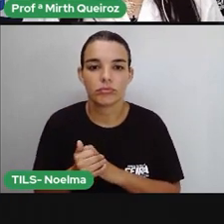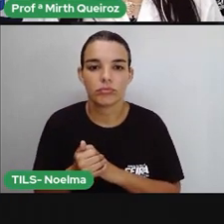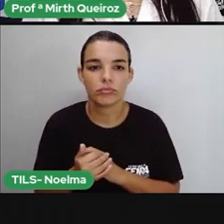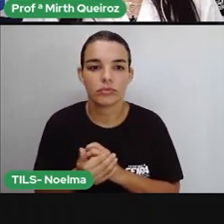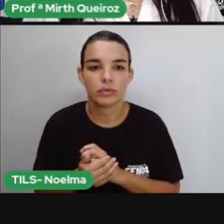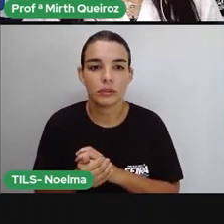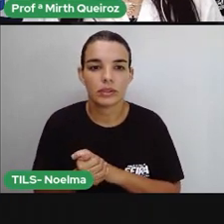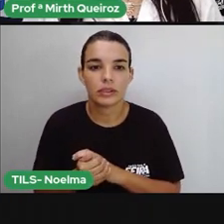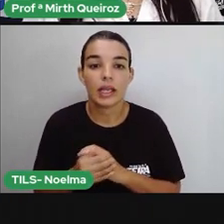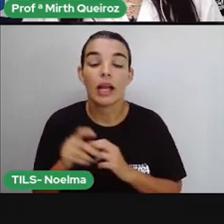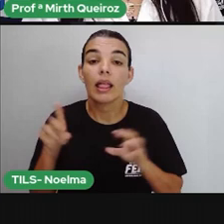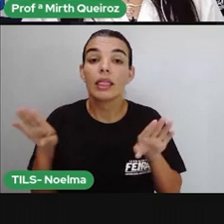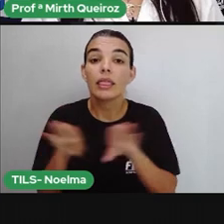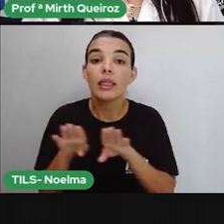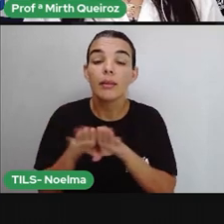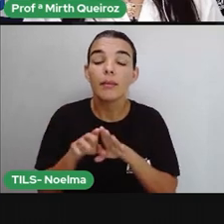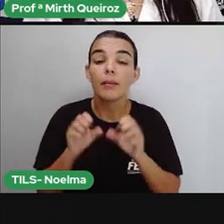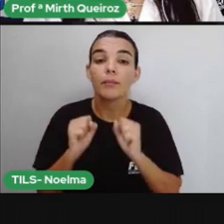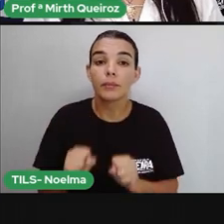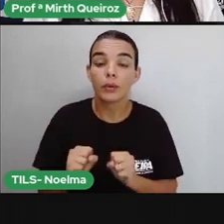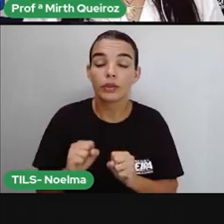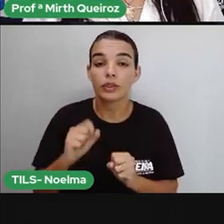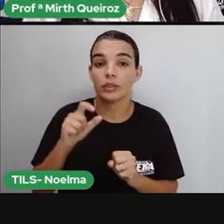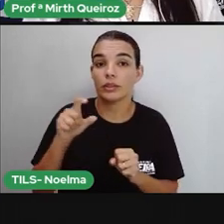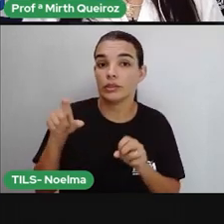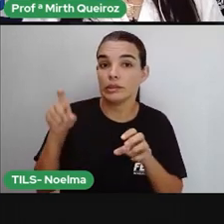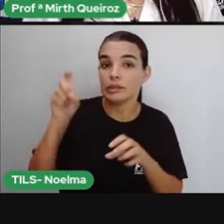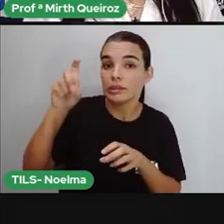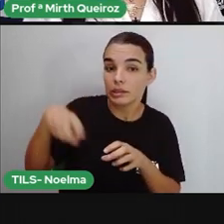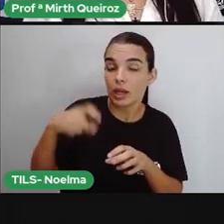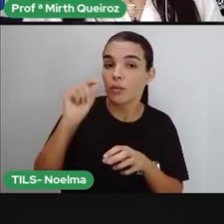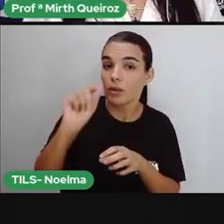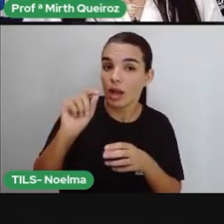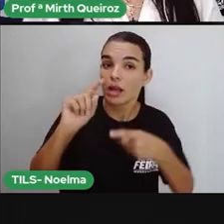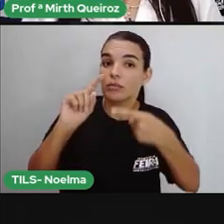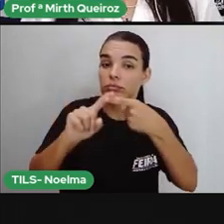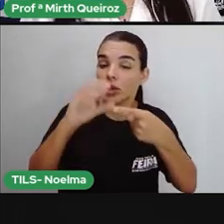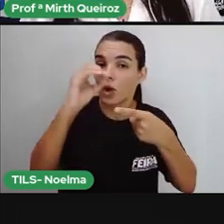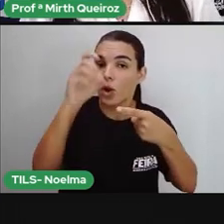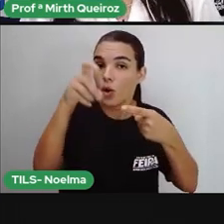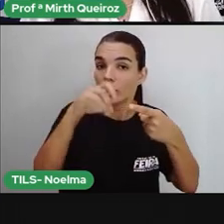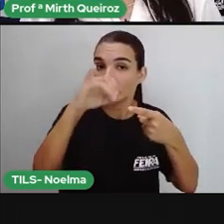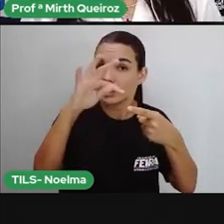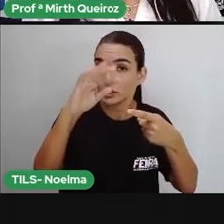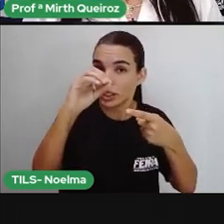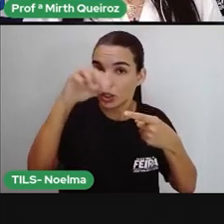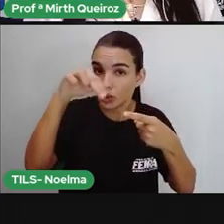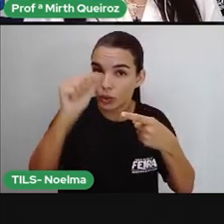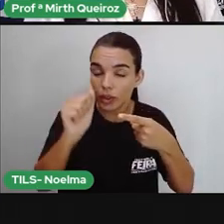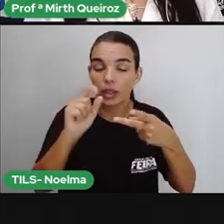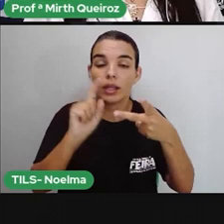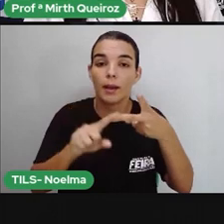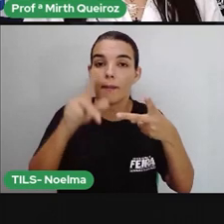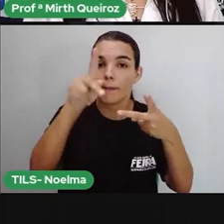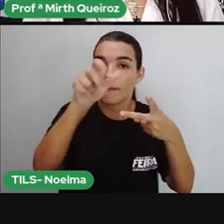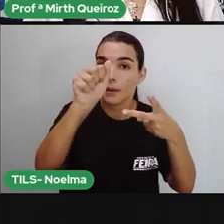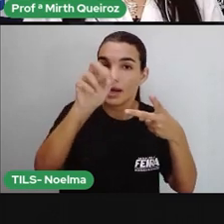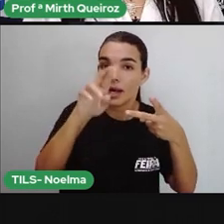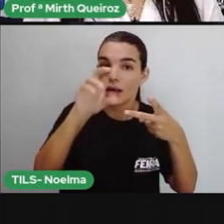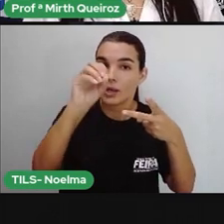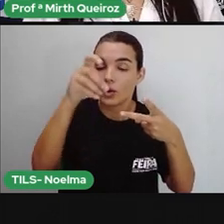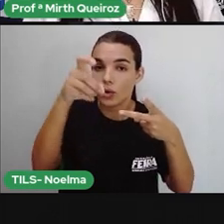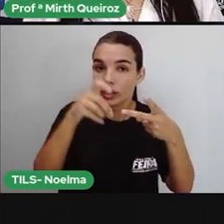As palavras, elas podem ser classificadas em oxítona, paroxítona e pró-paroxítona.